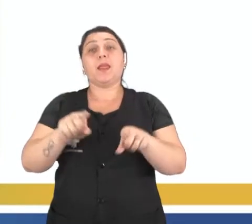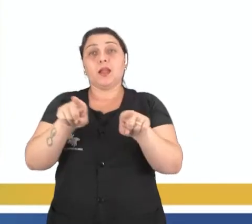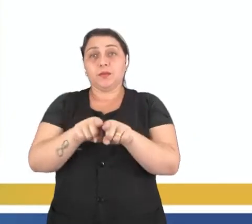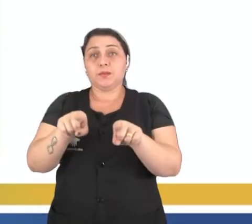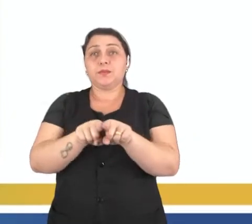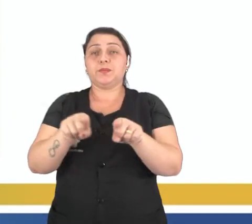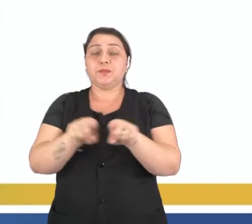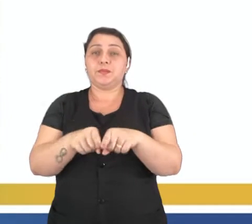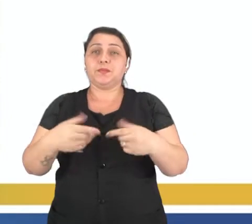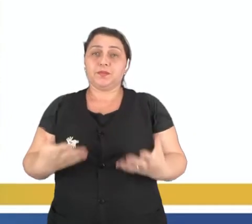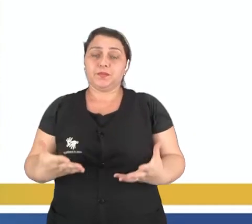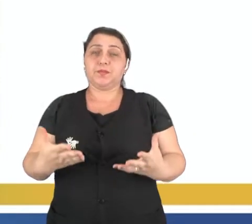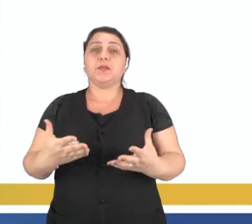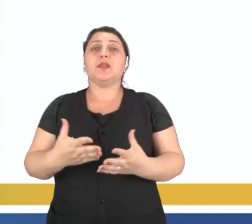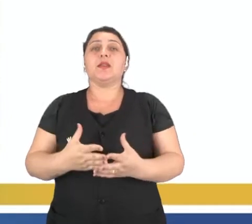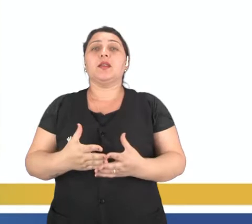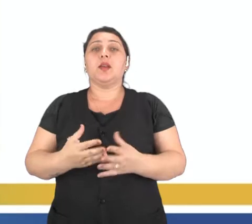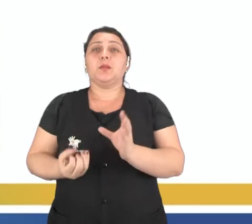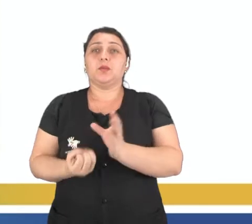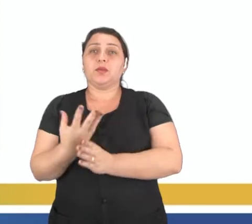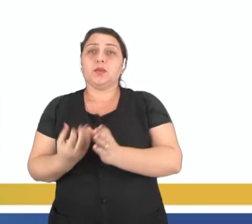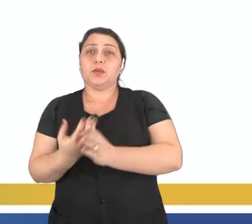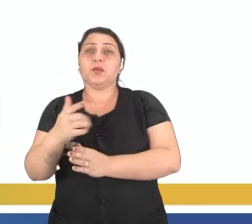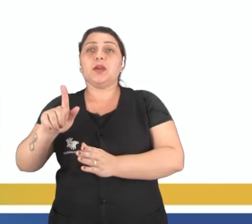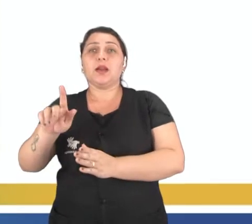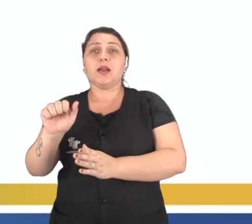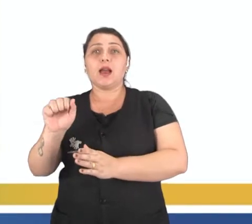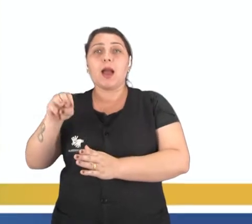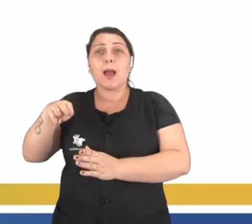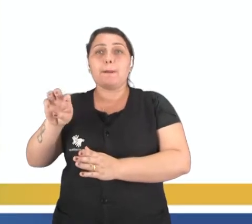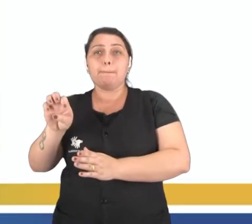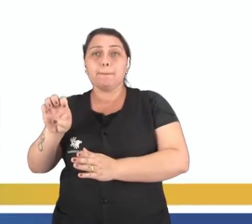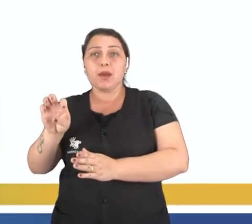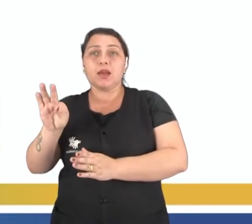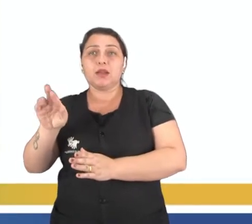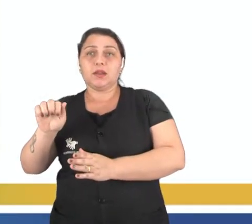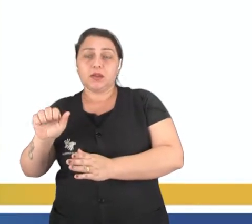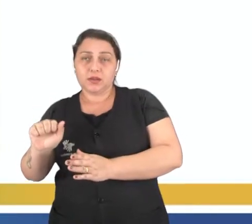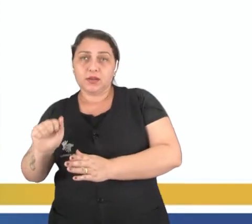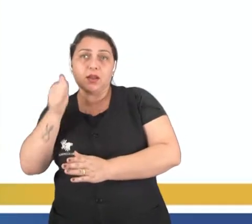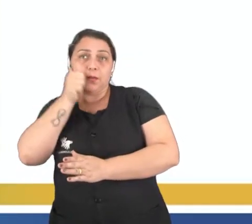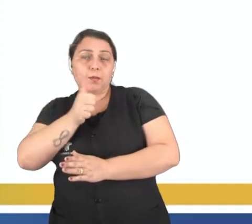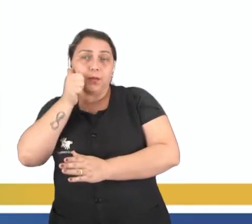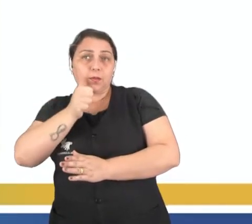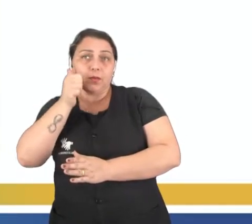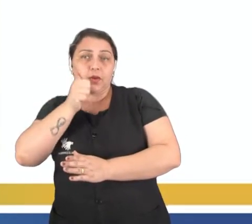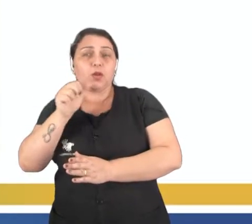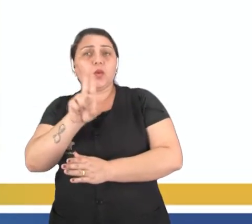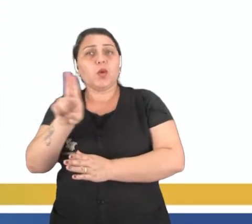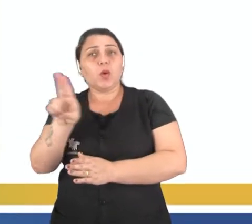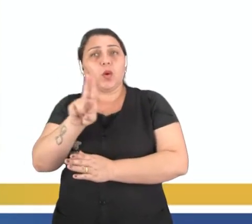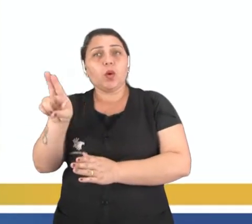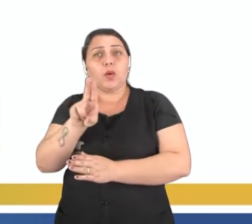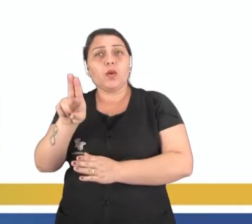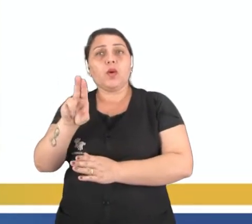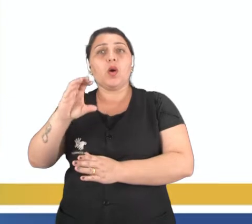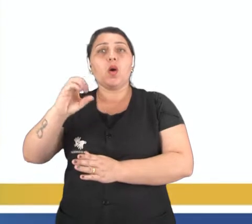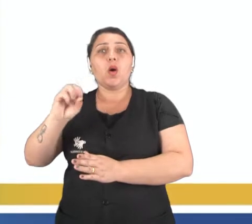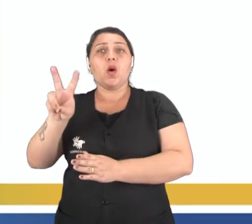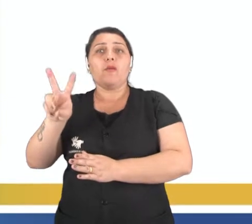disso, também está relacionado com a produção dos gametas, que no caso da mulher, esses gametas, eles são chamados de